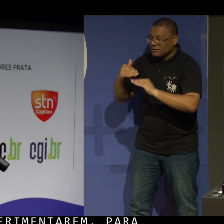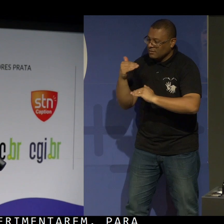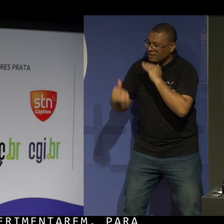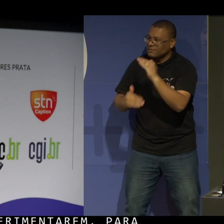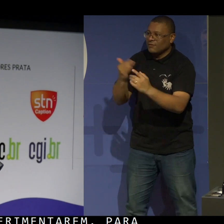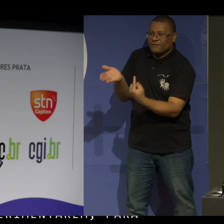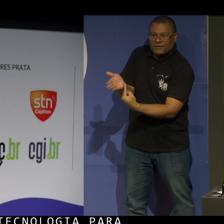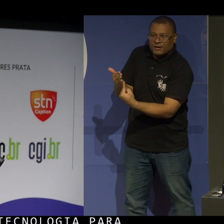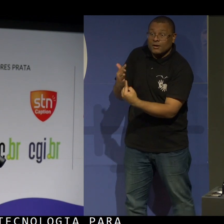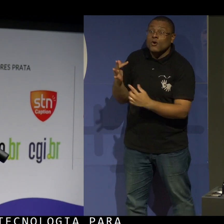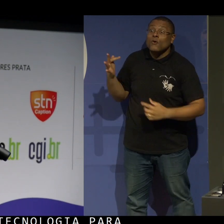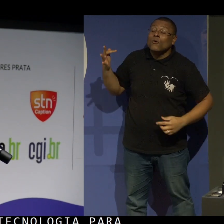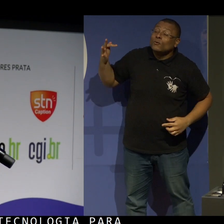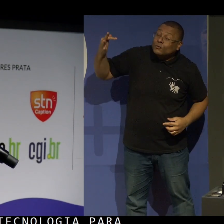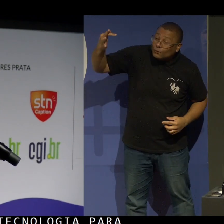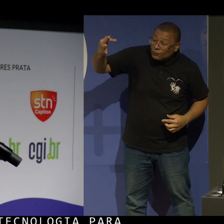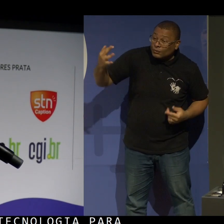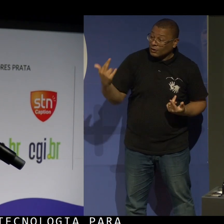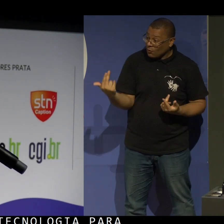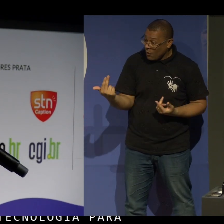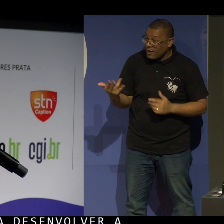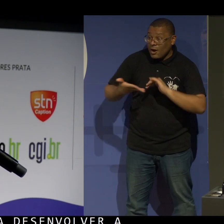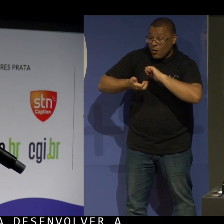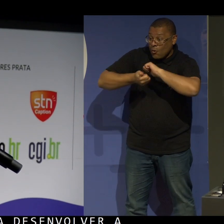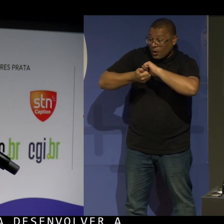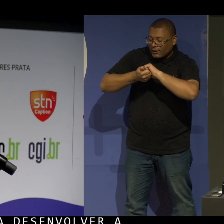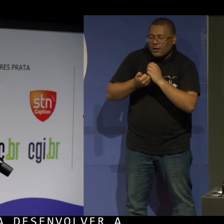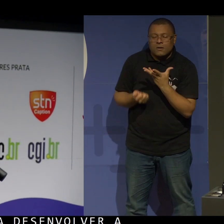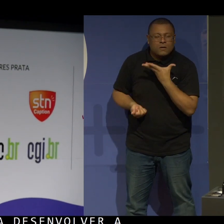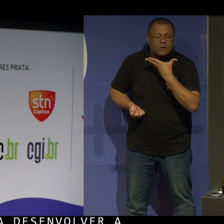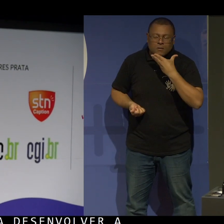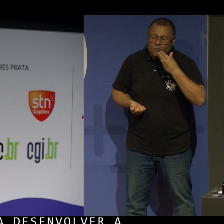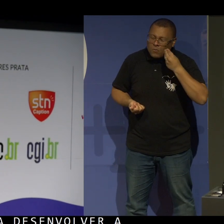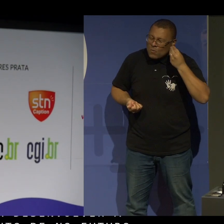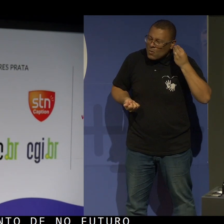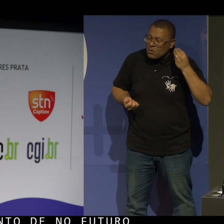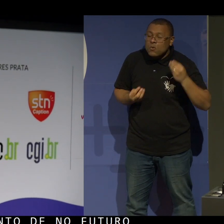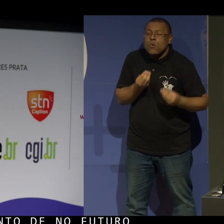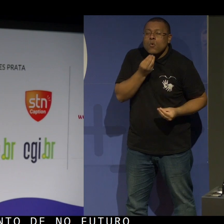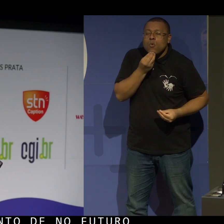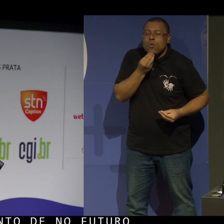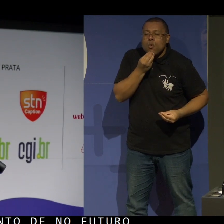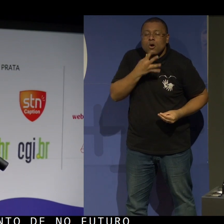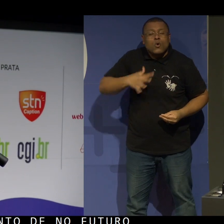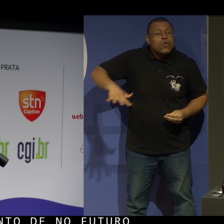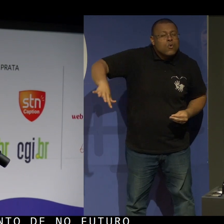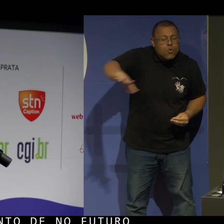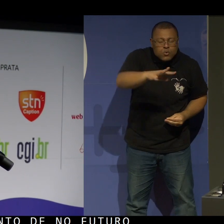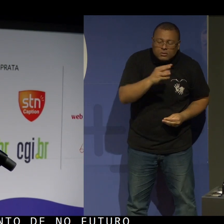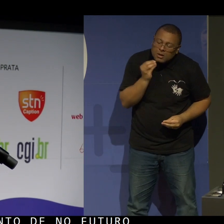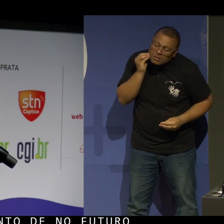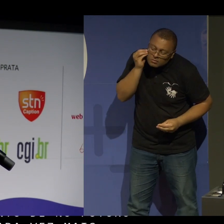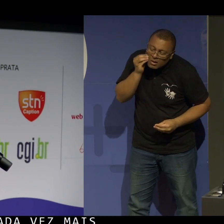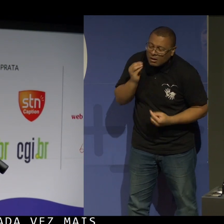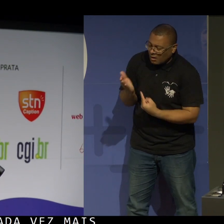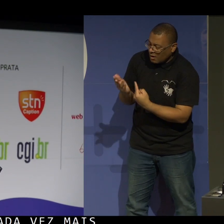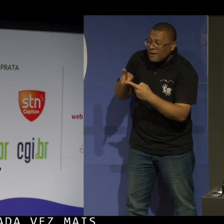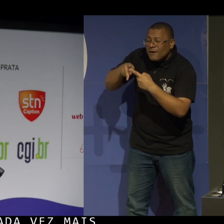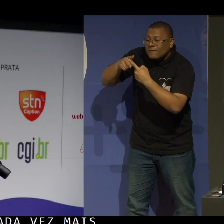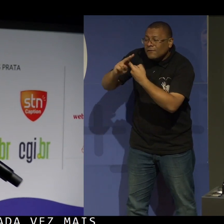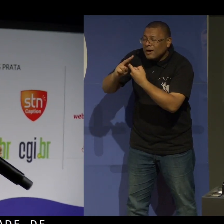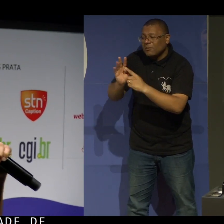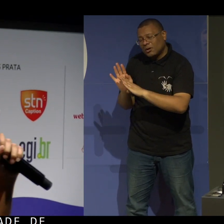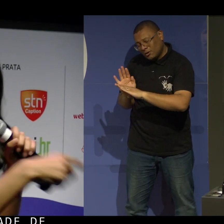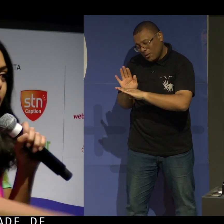a ponto de, no futuro, ele poder ter cada vez mais maior oportunidade de experimentar e ter ferramentas a seu favor,